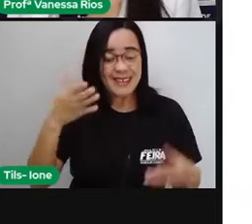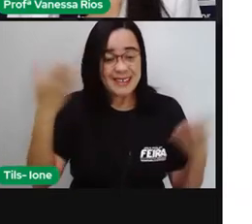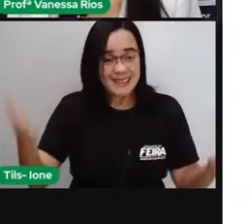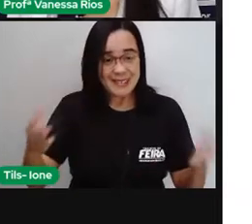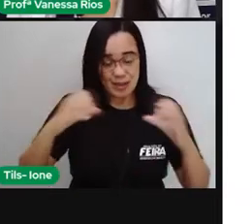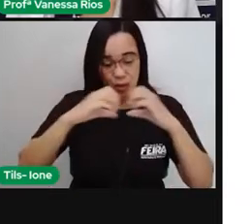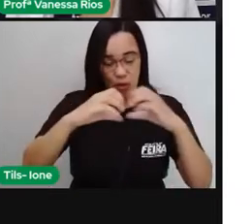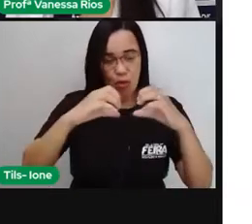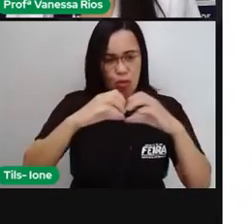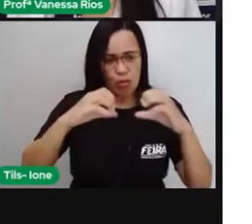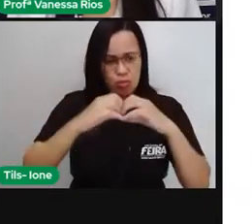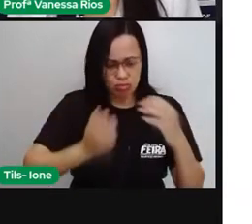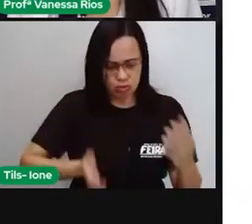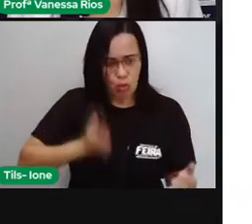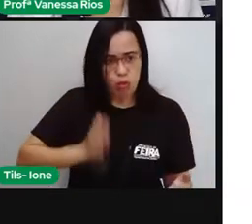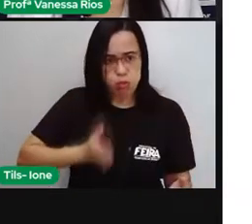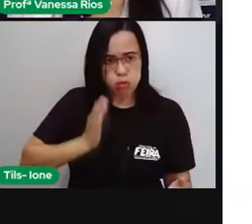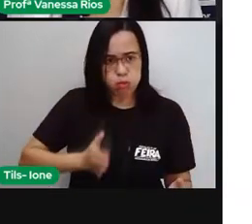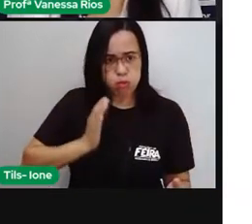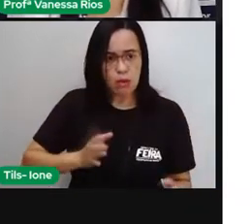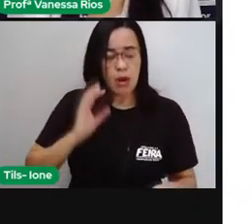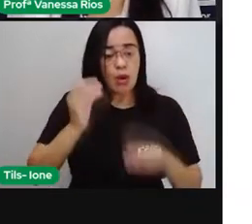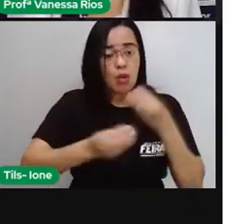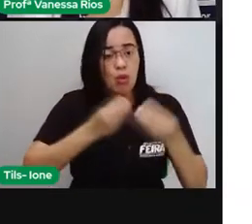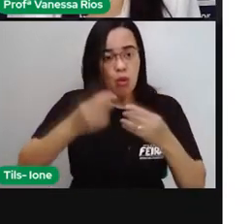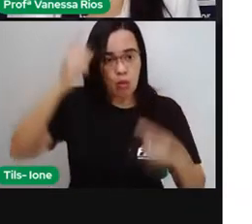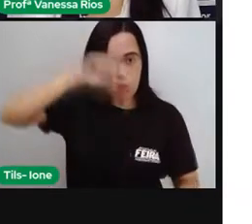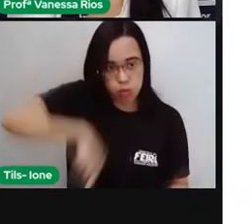força para que o sangue circule.